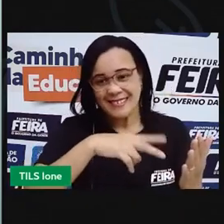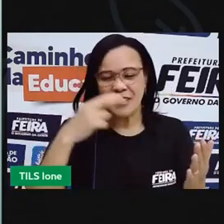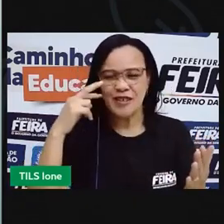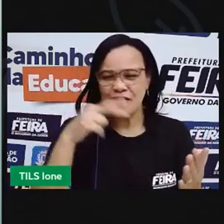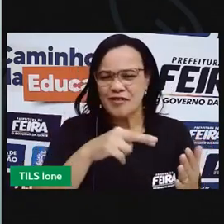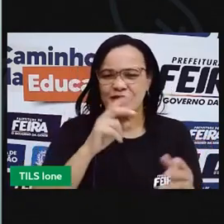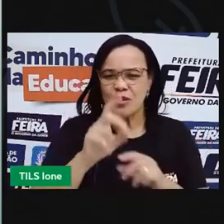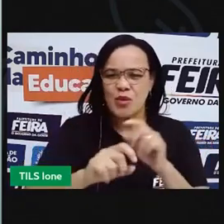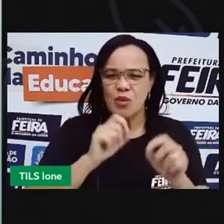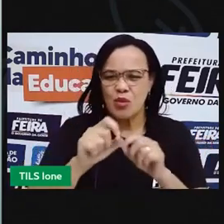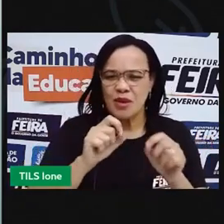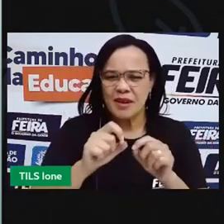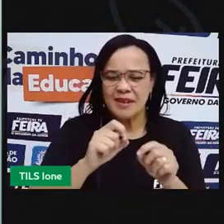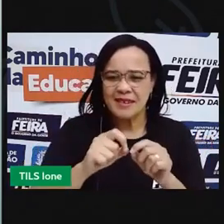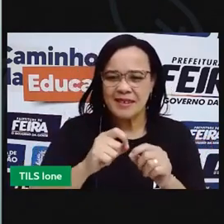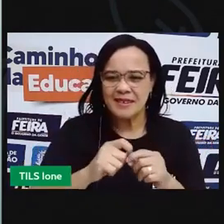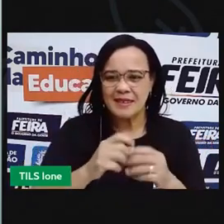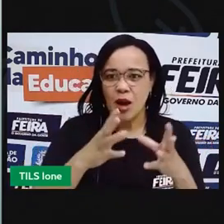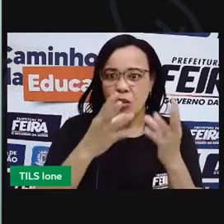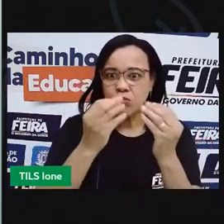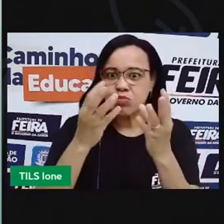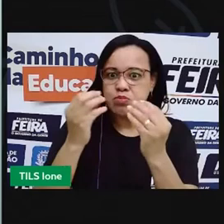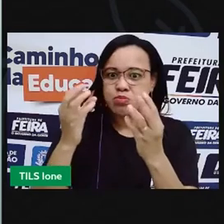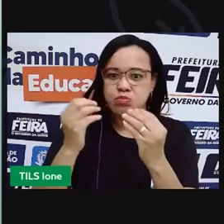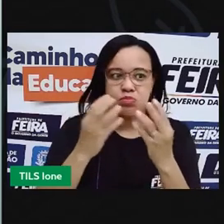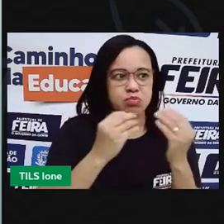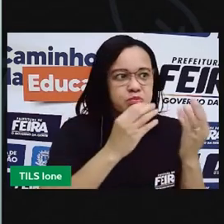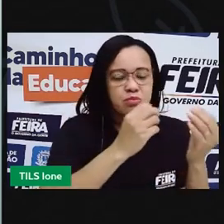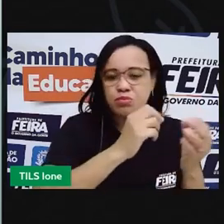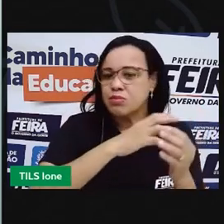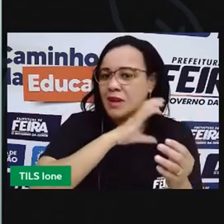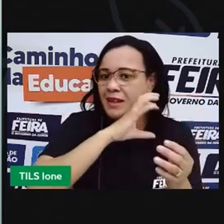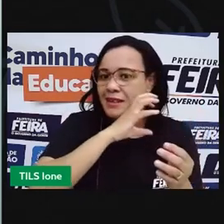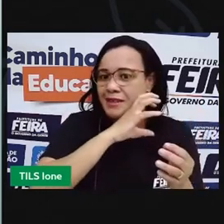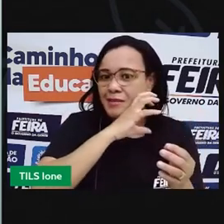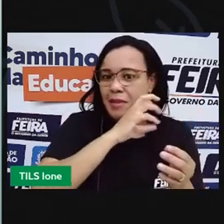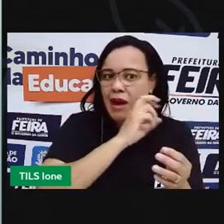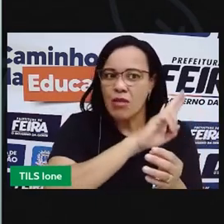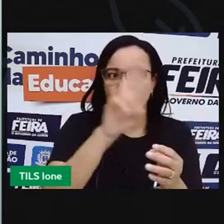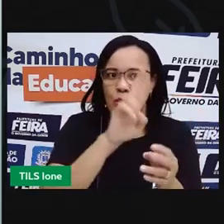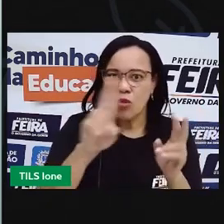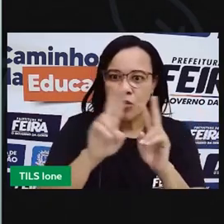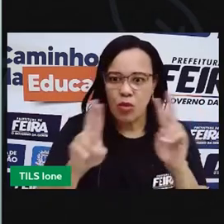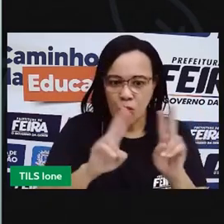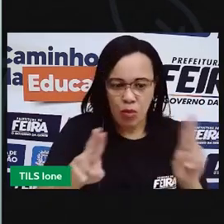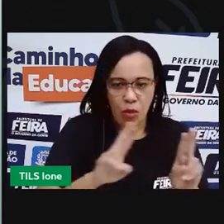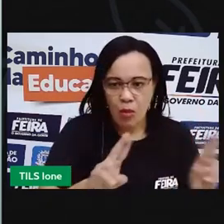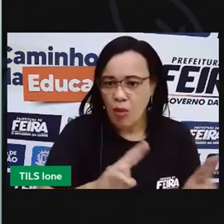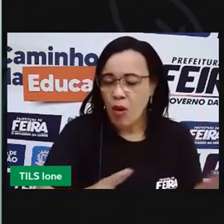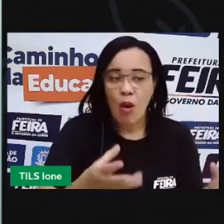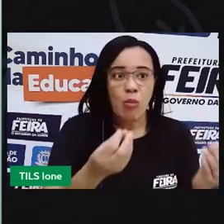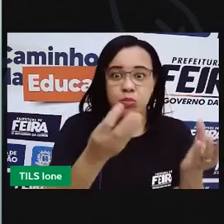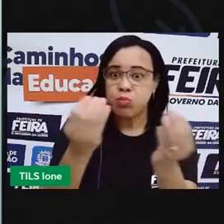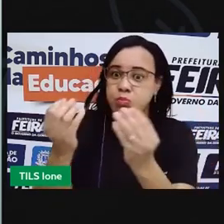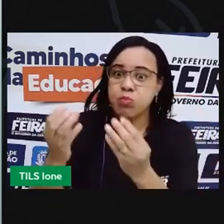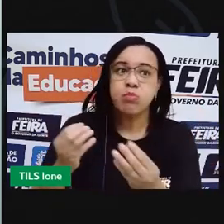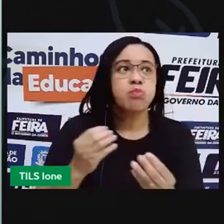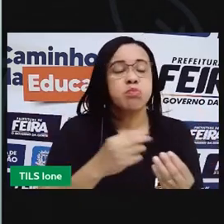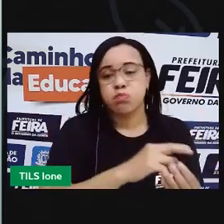livro vai aparecendo o nome de diferentes animais. Animais de todo tipo. É isso?